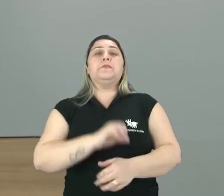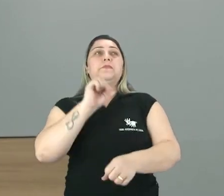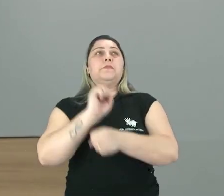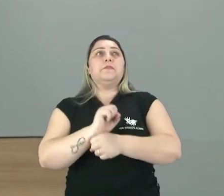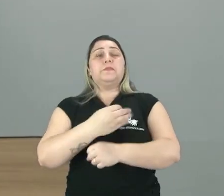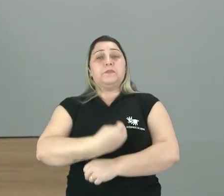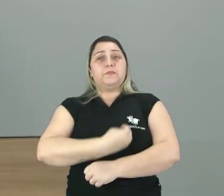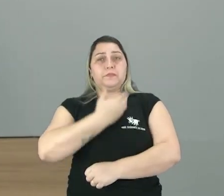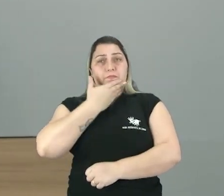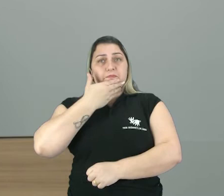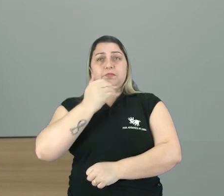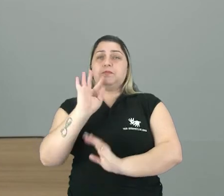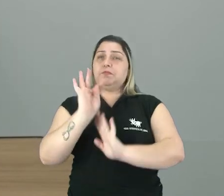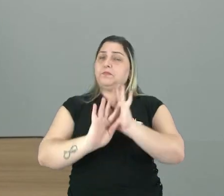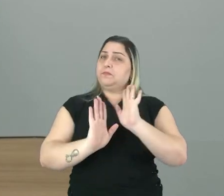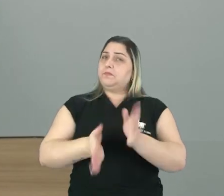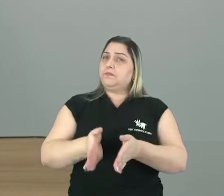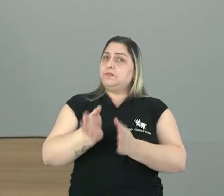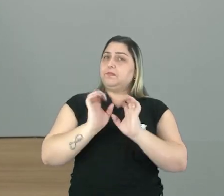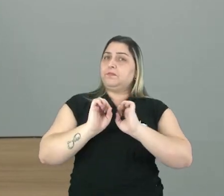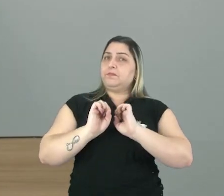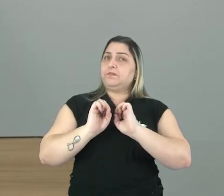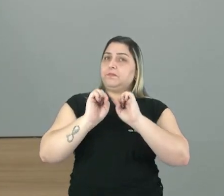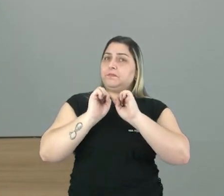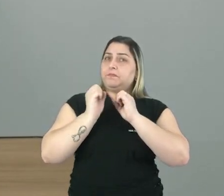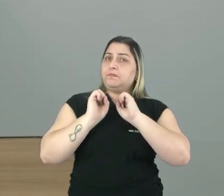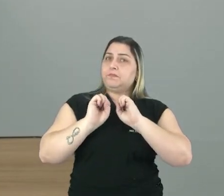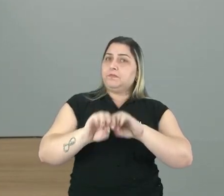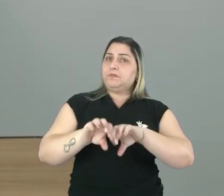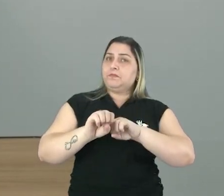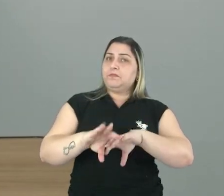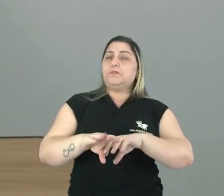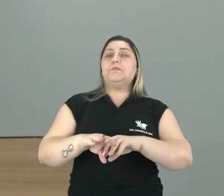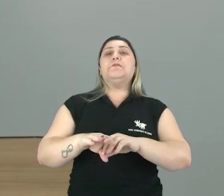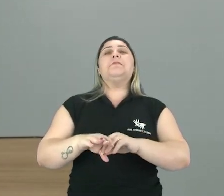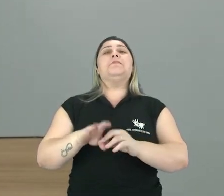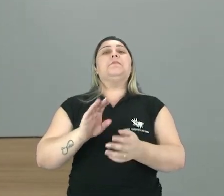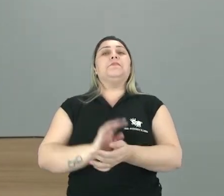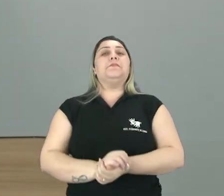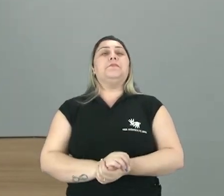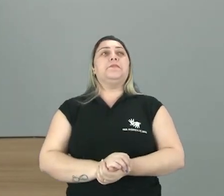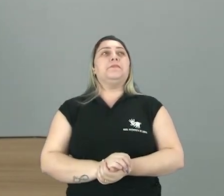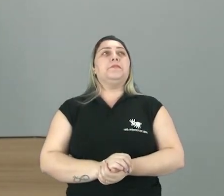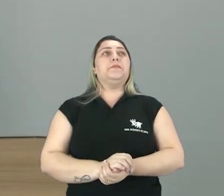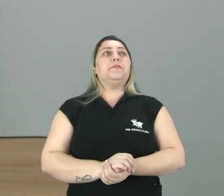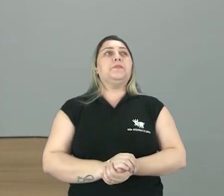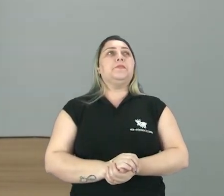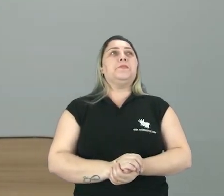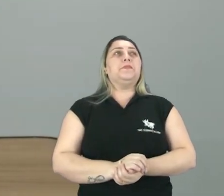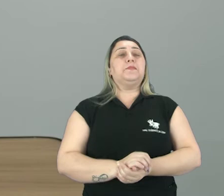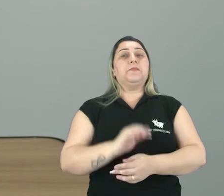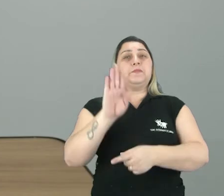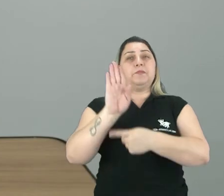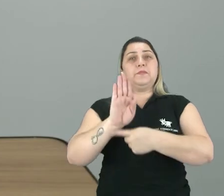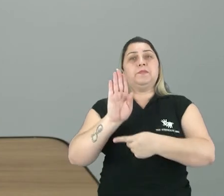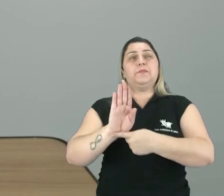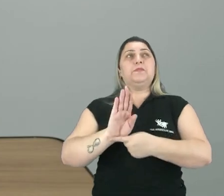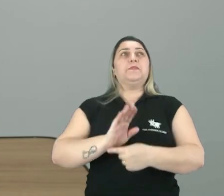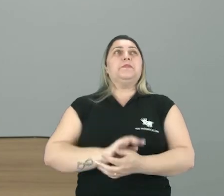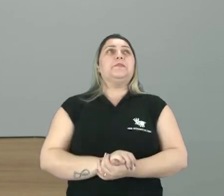melhor. Como o texto já aborda aí. Tá bom. Então o assunto aí. São migrações que a gente está abordando hoje. Na letra B. Vamos lá.